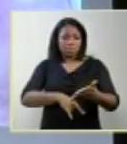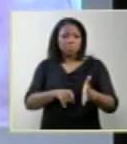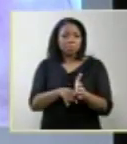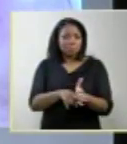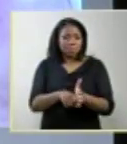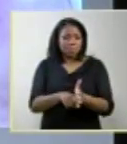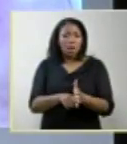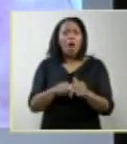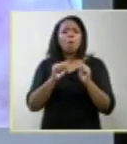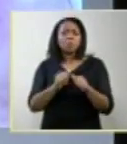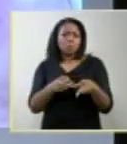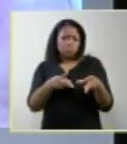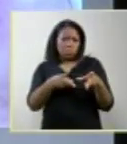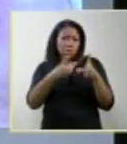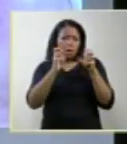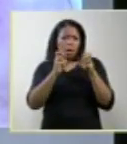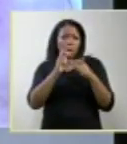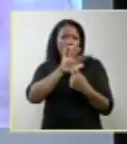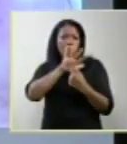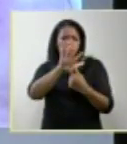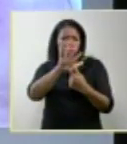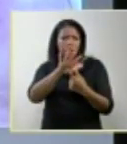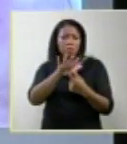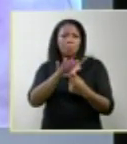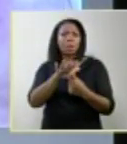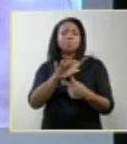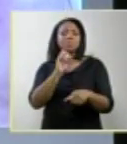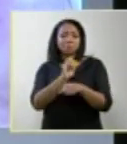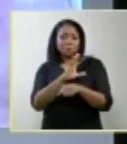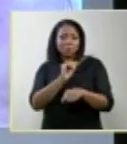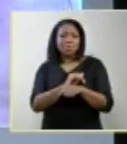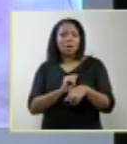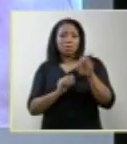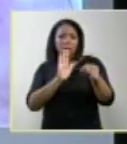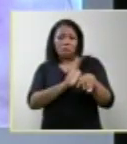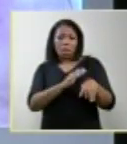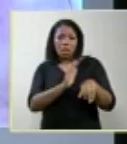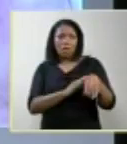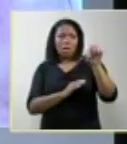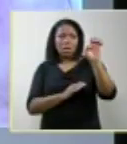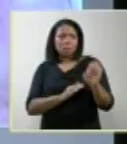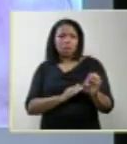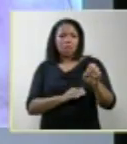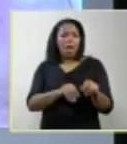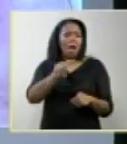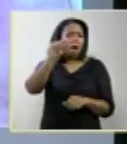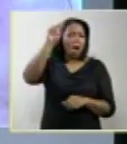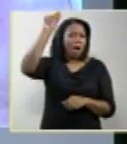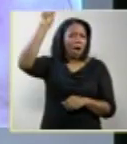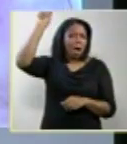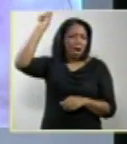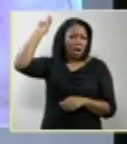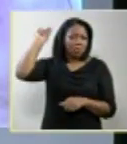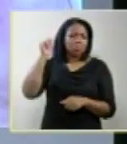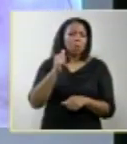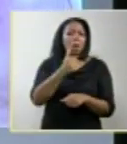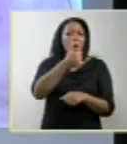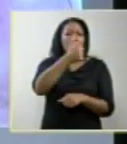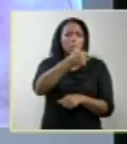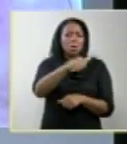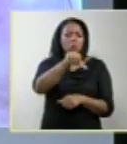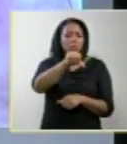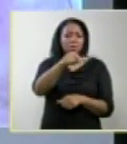Podemos observar, nesse primeiro dispositivo à esquerda, um ultrassom no iníquido da década de 70. Se os senhores conseguirem